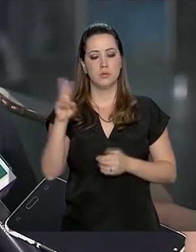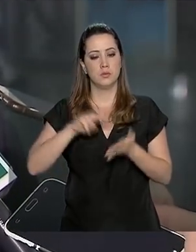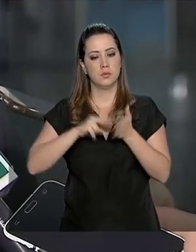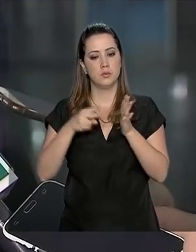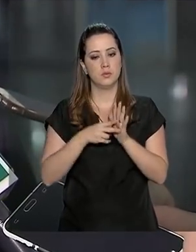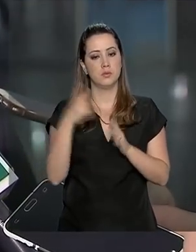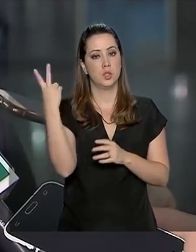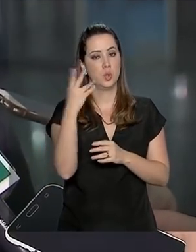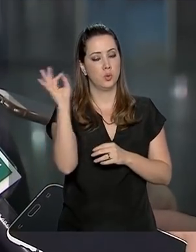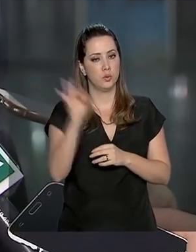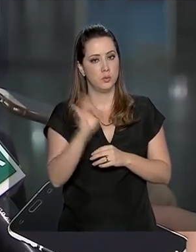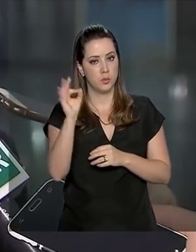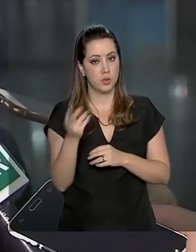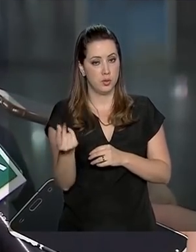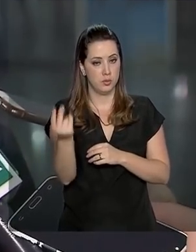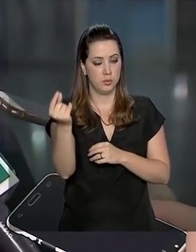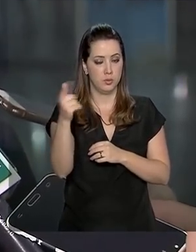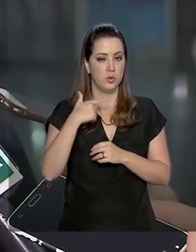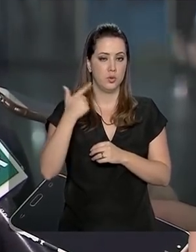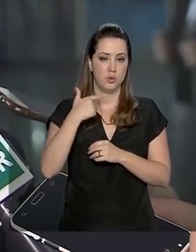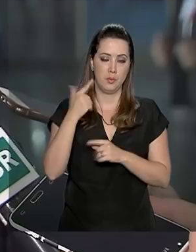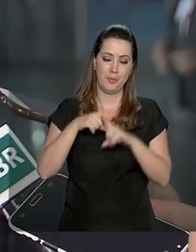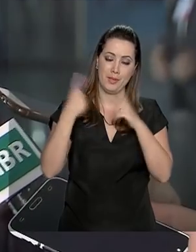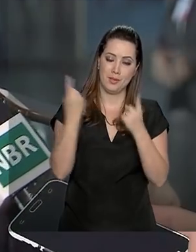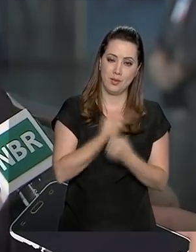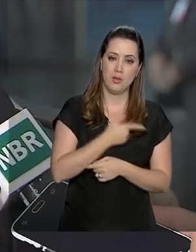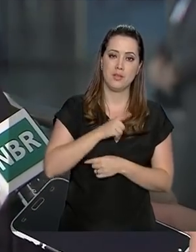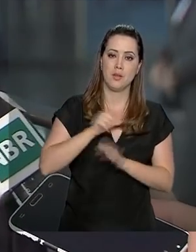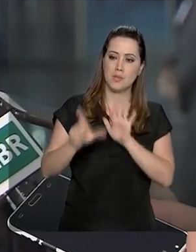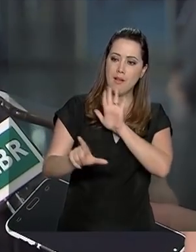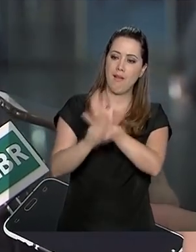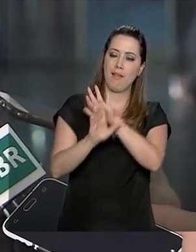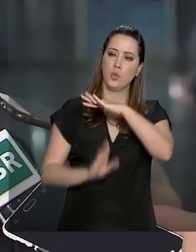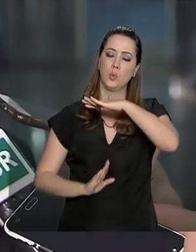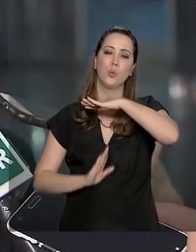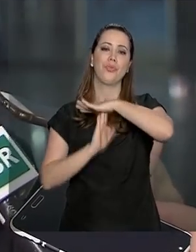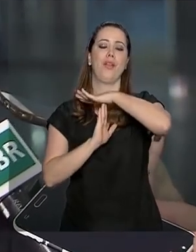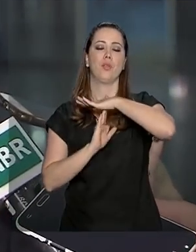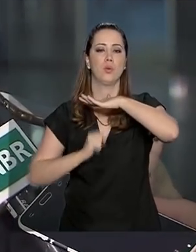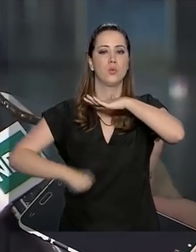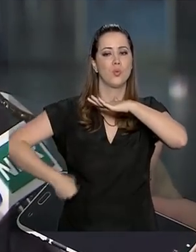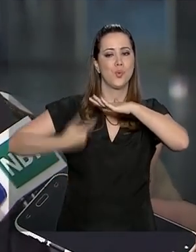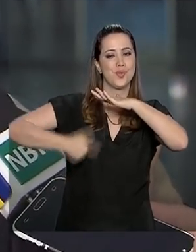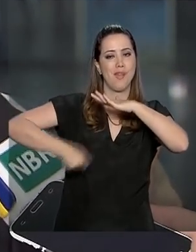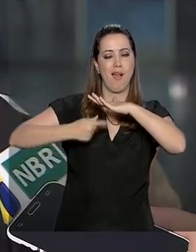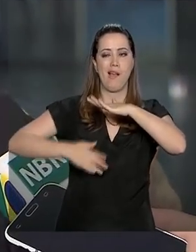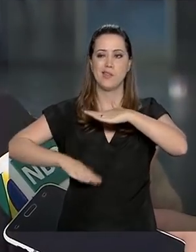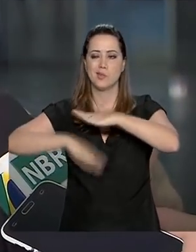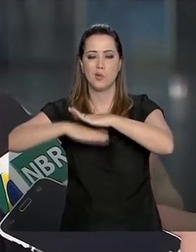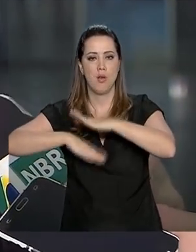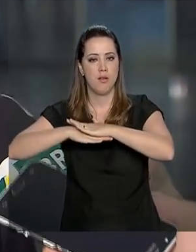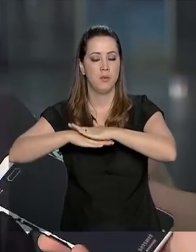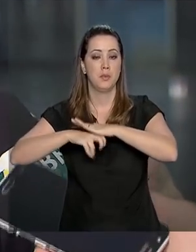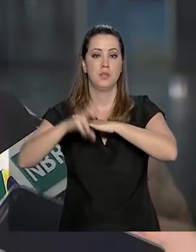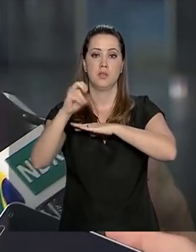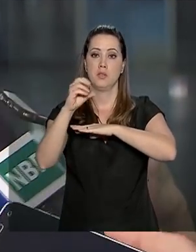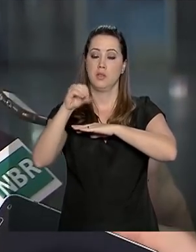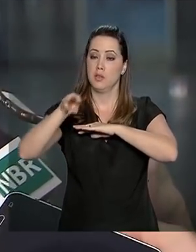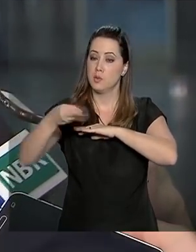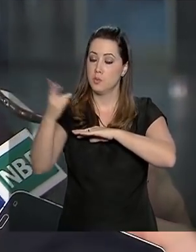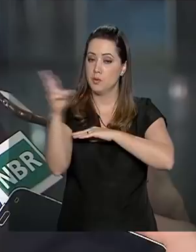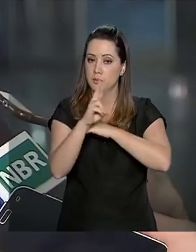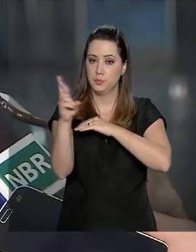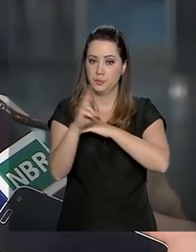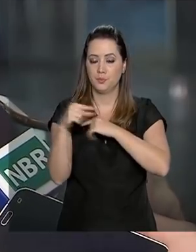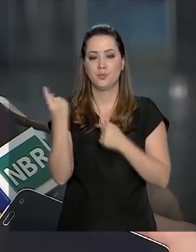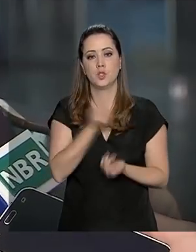dos ganhos da loteria que o ministro conseguiu. Mas nós temos uma lei que chama o teto de gastos. E isso nos limitou a 500 milhões. Então